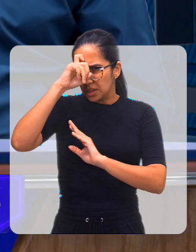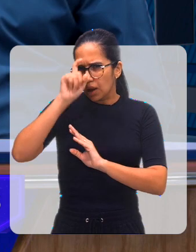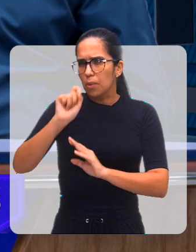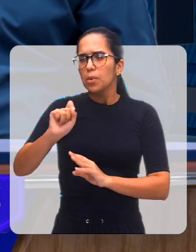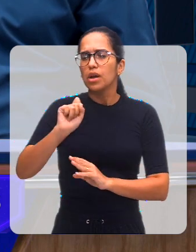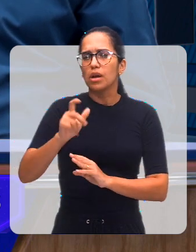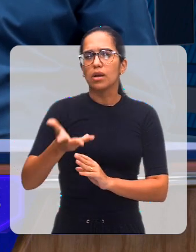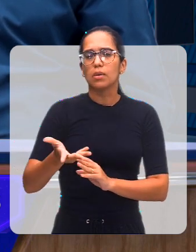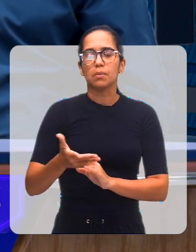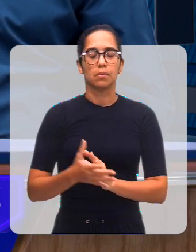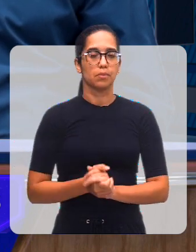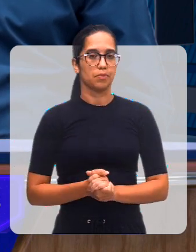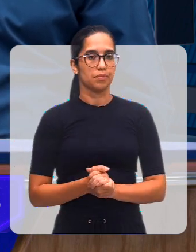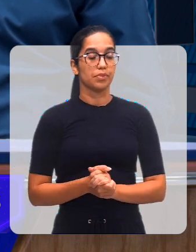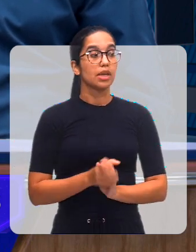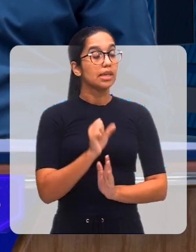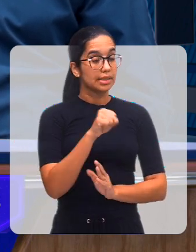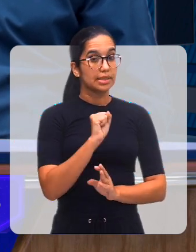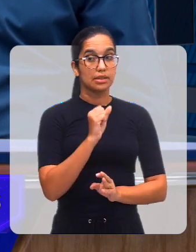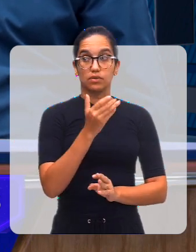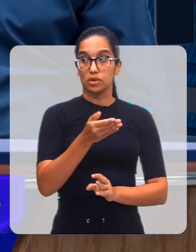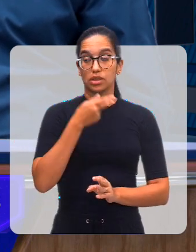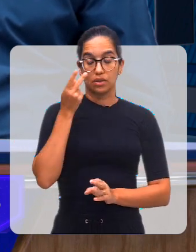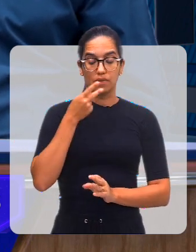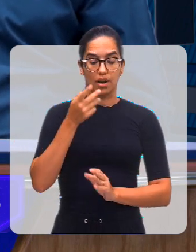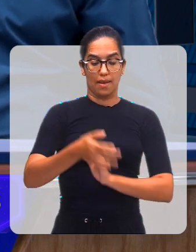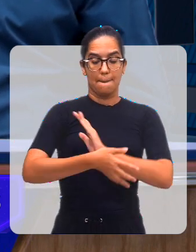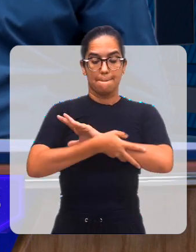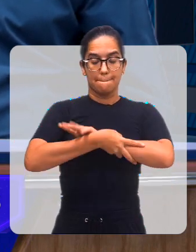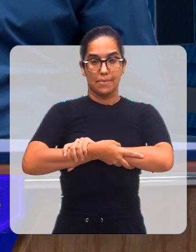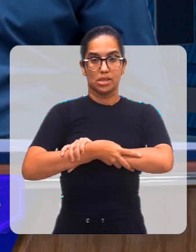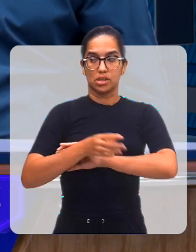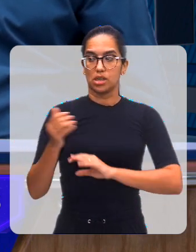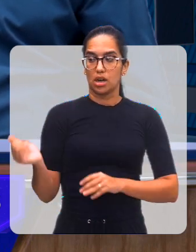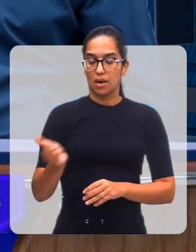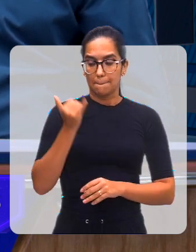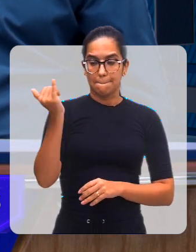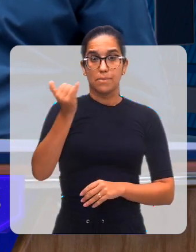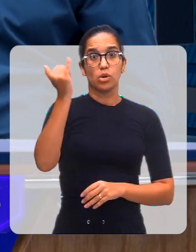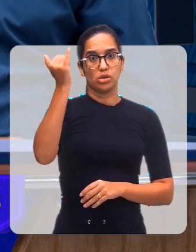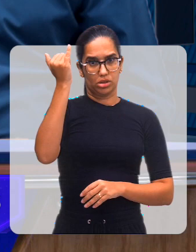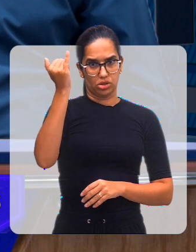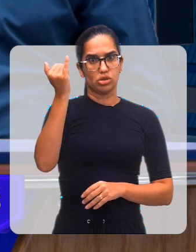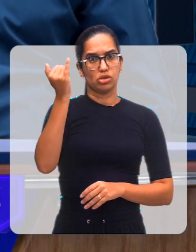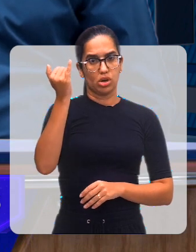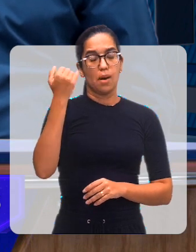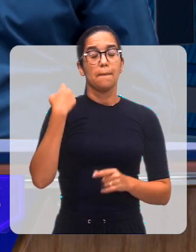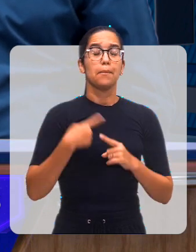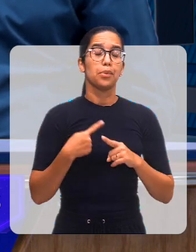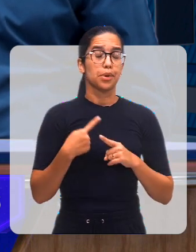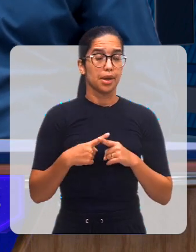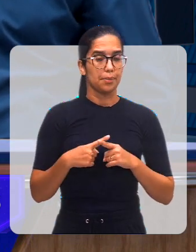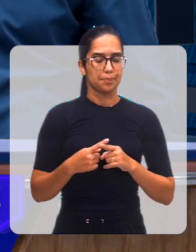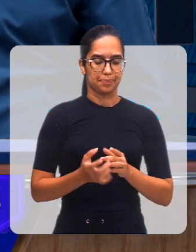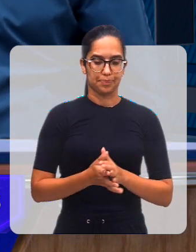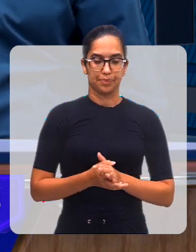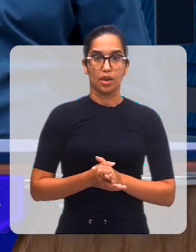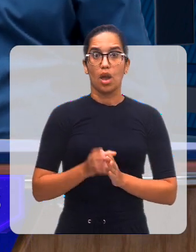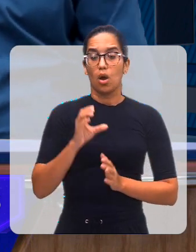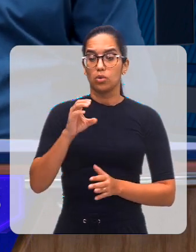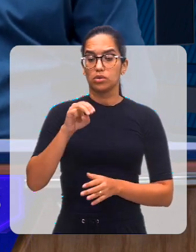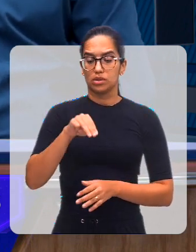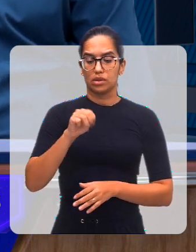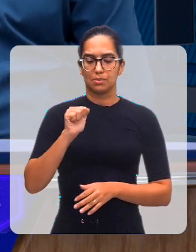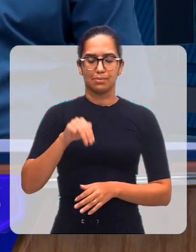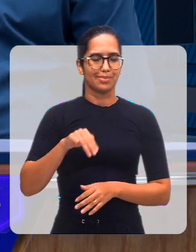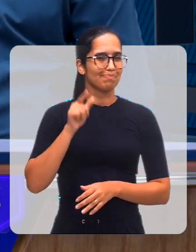Sim, e quando você fala em parceria, é fundamental, sabe, Chico? Porque o CEMAN não